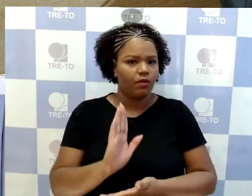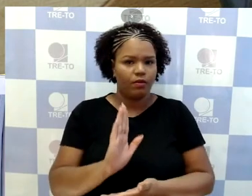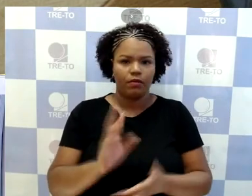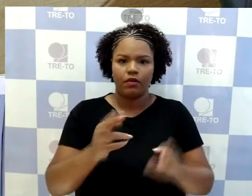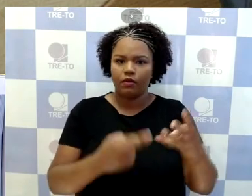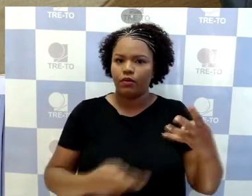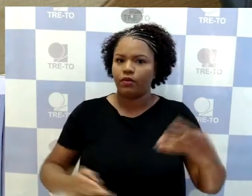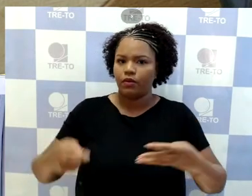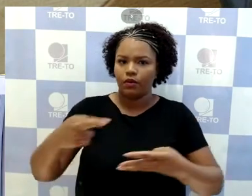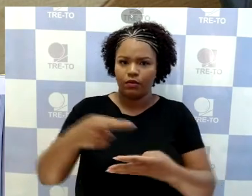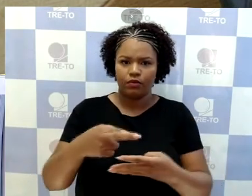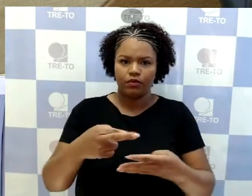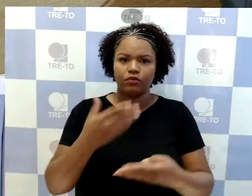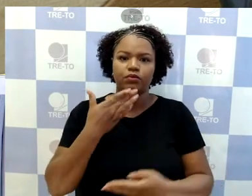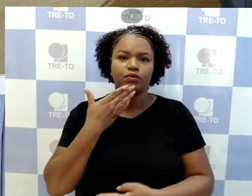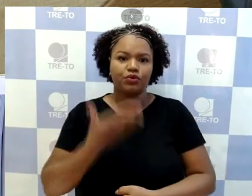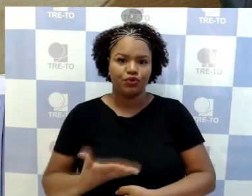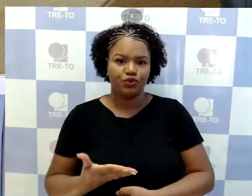deposto.